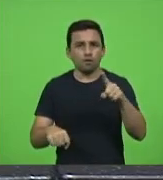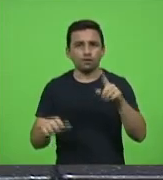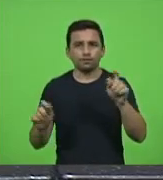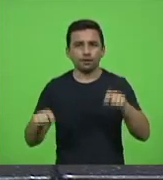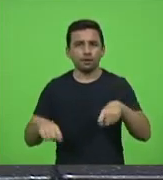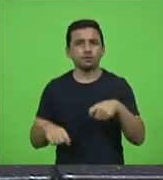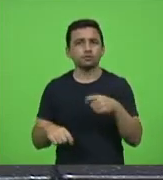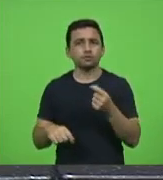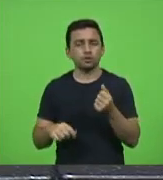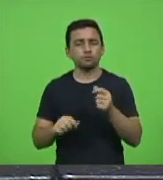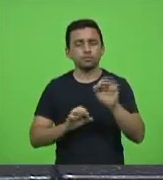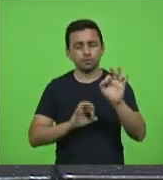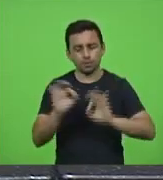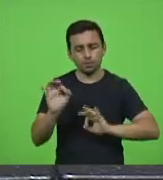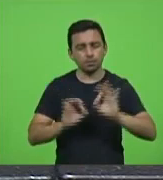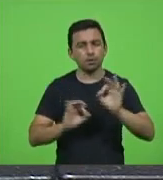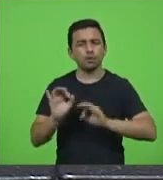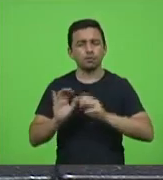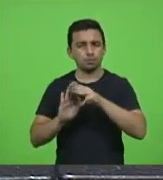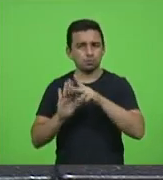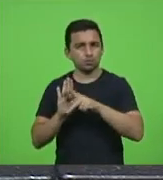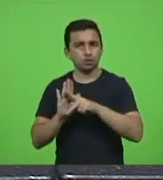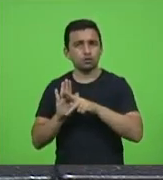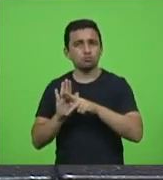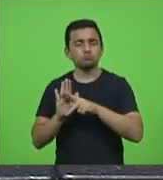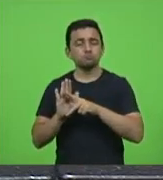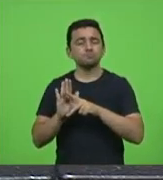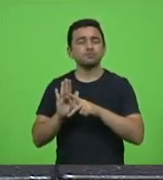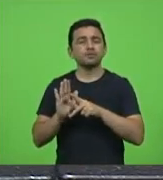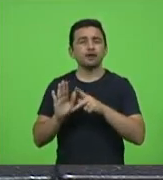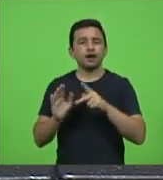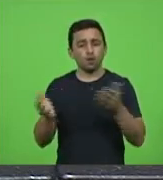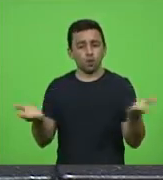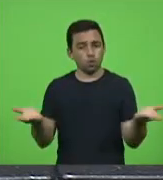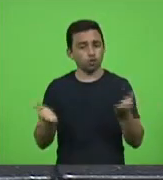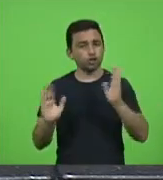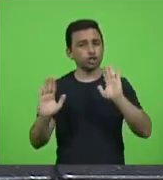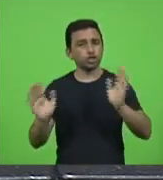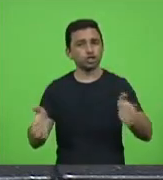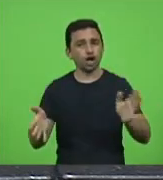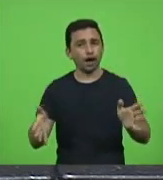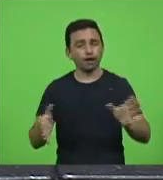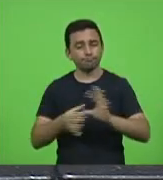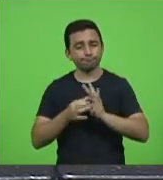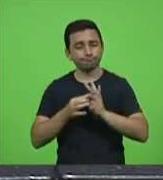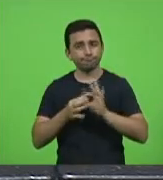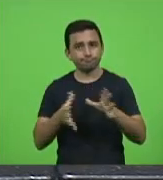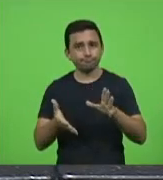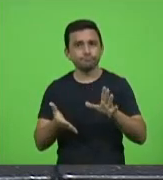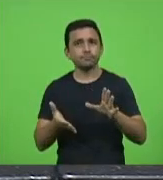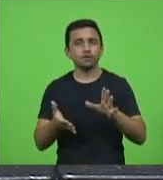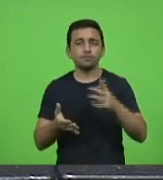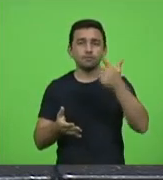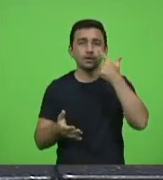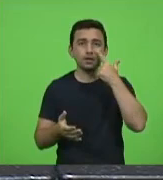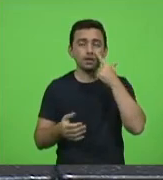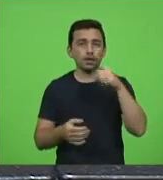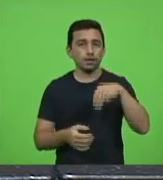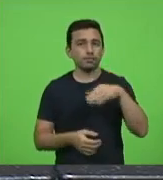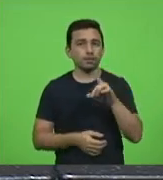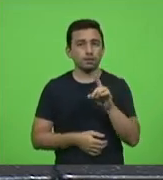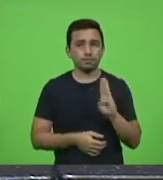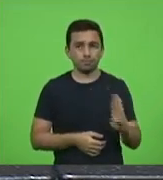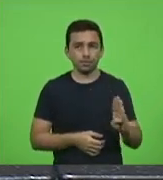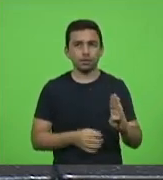fizemos o relatório e hoje estamos aqui para deliberar eu aproveito aos deputados do MDB que estejam